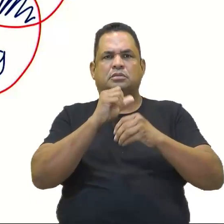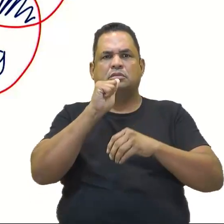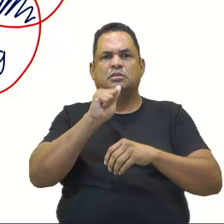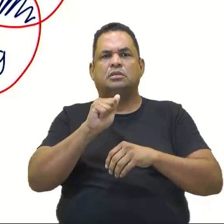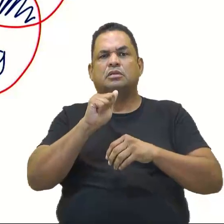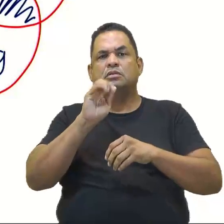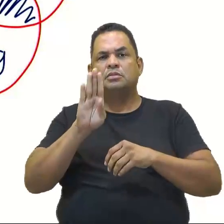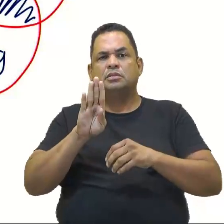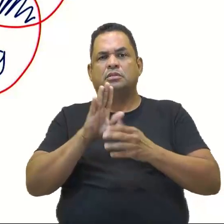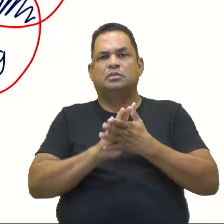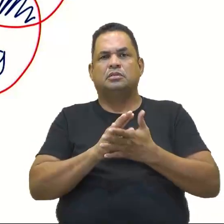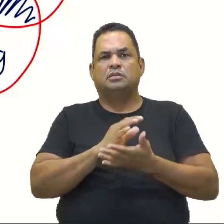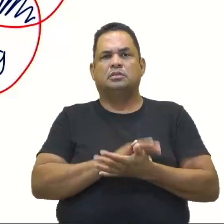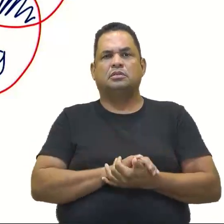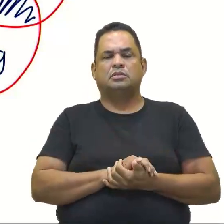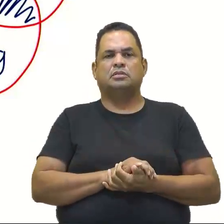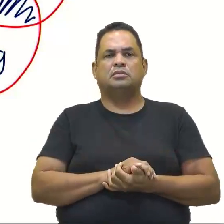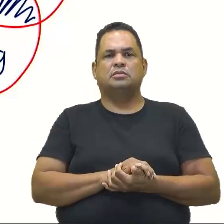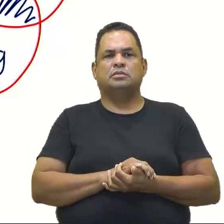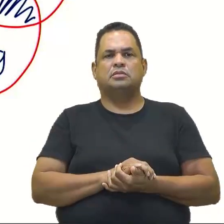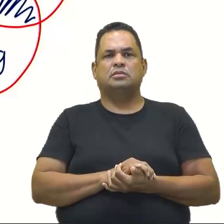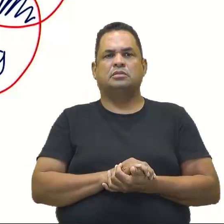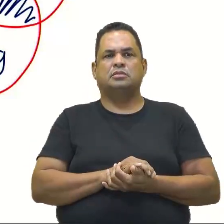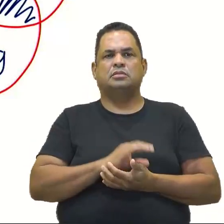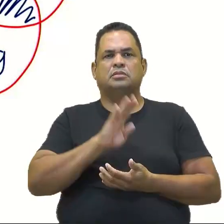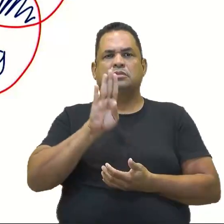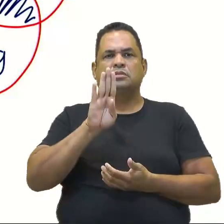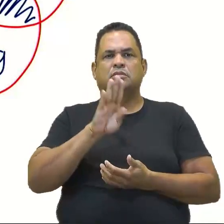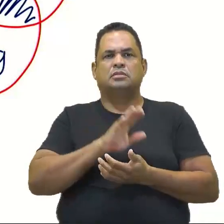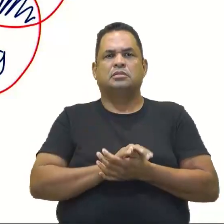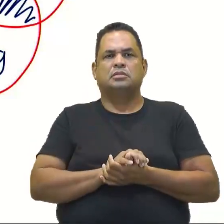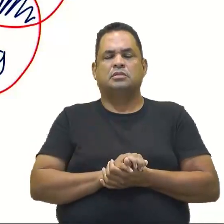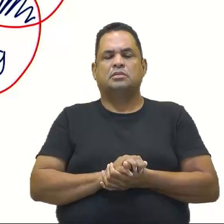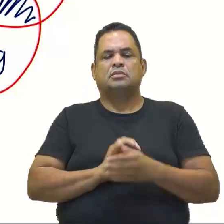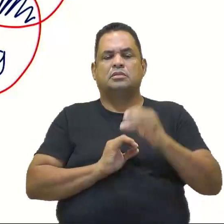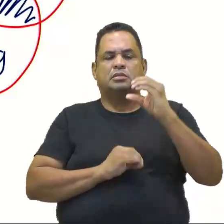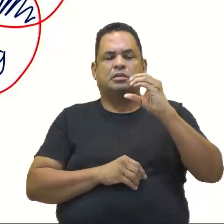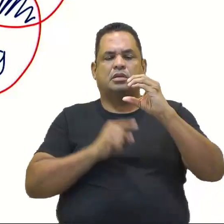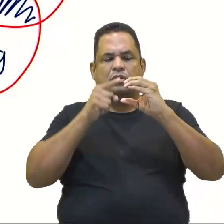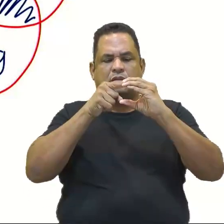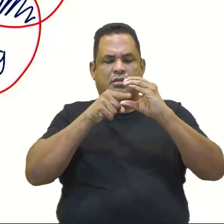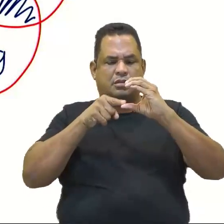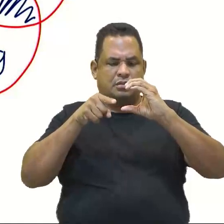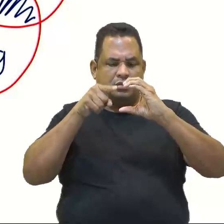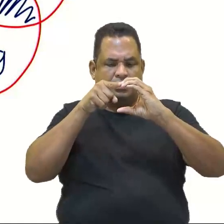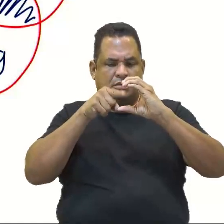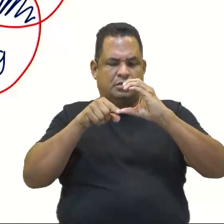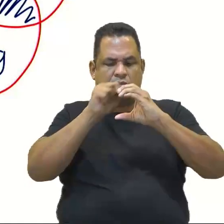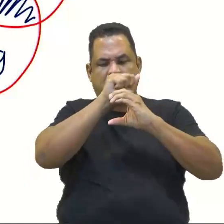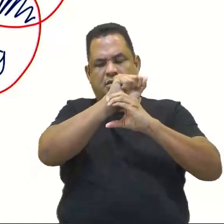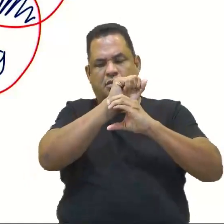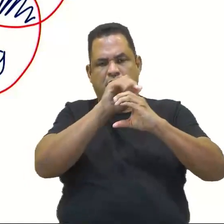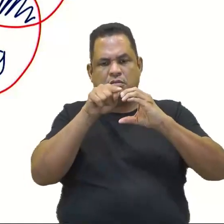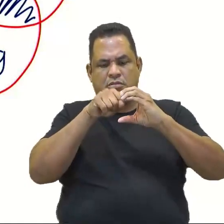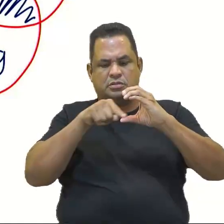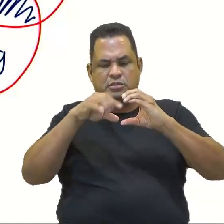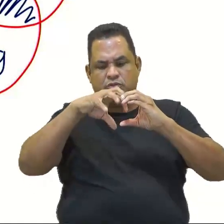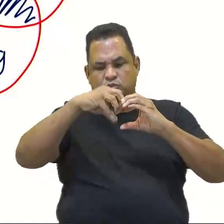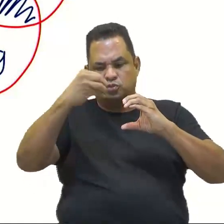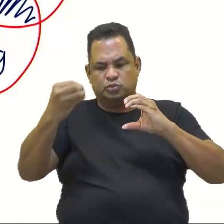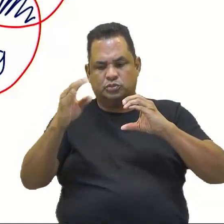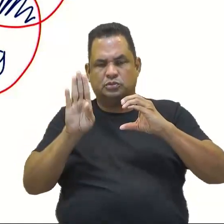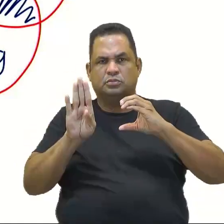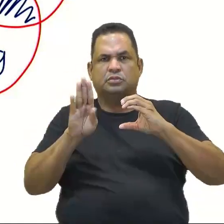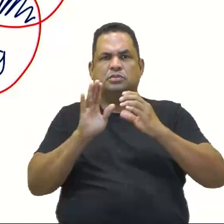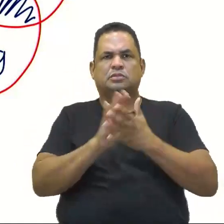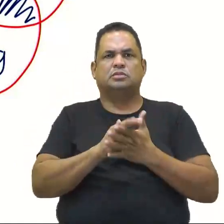aqui. Beleza. Vamos lá na letra B que tá menorzinha. A menos B. Tu pega o A, tira tudo o que tem no B. Sobrou 1, 3 e 5?